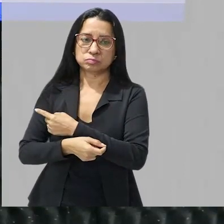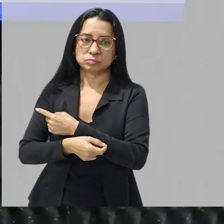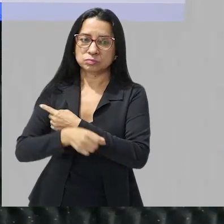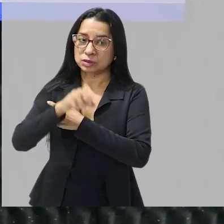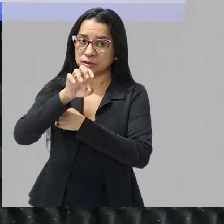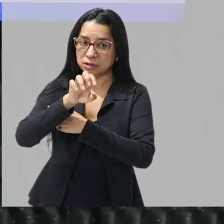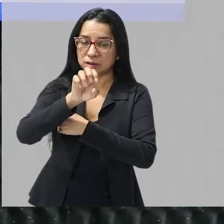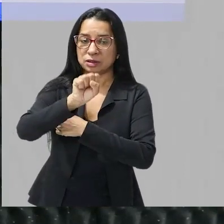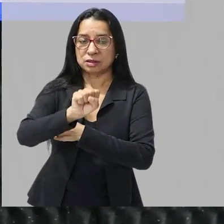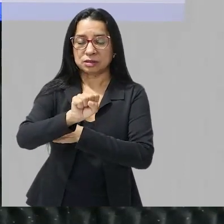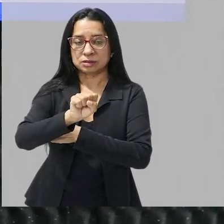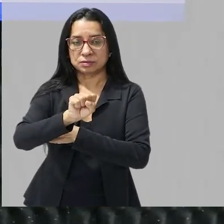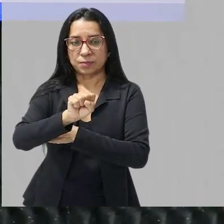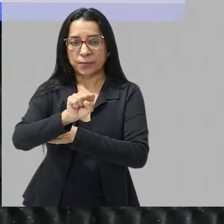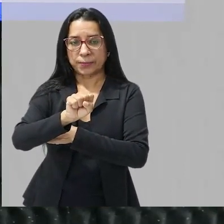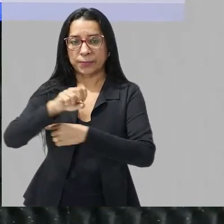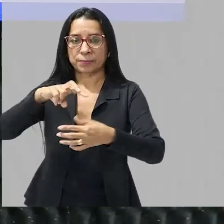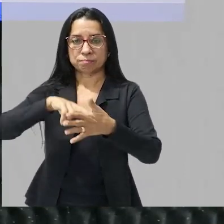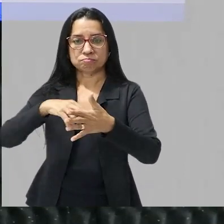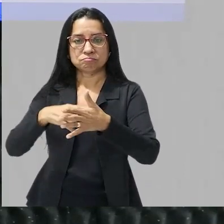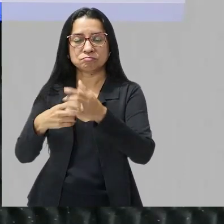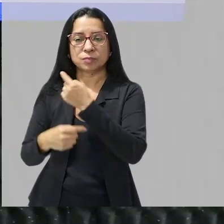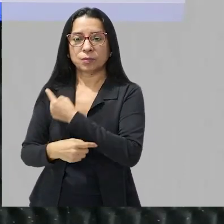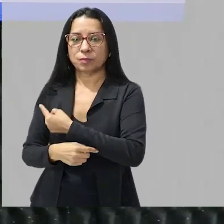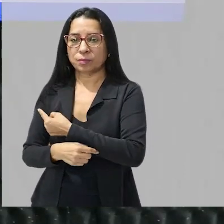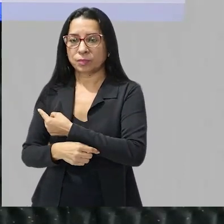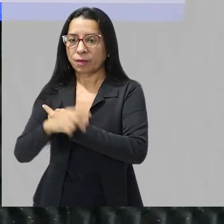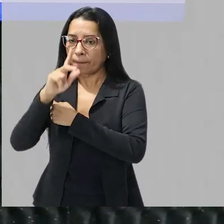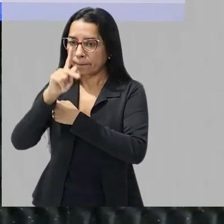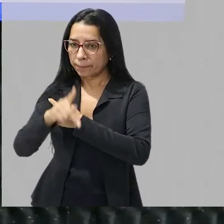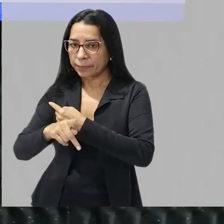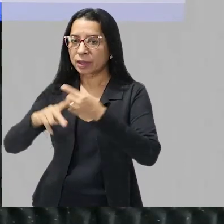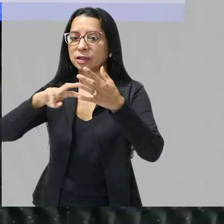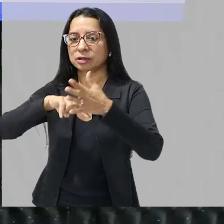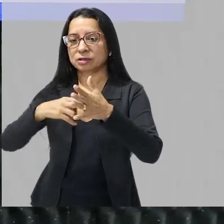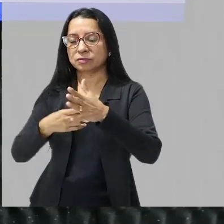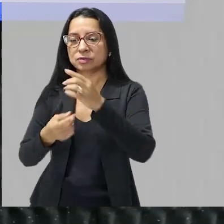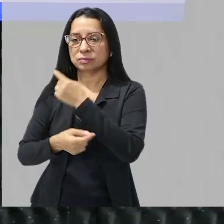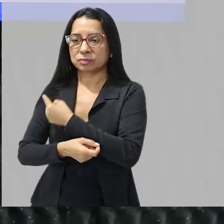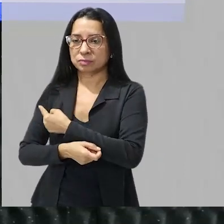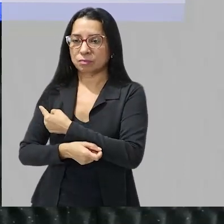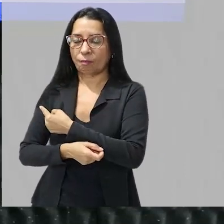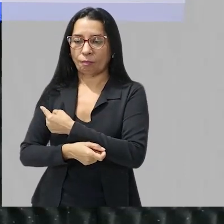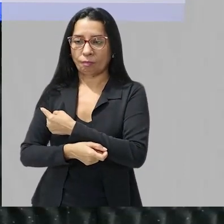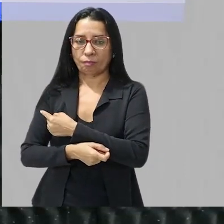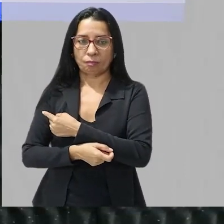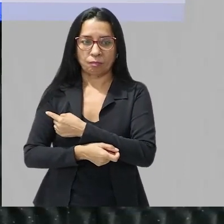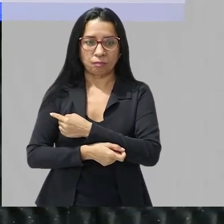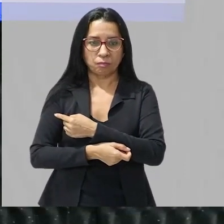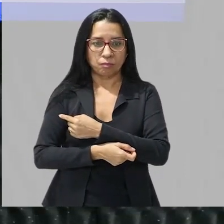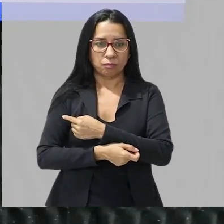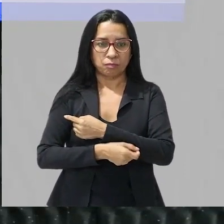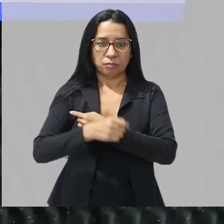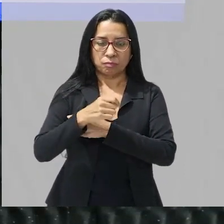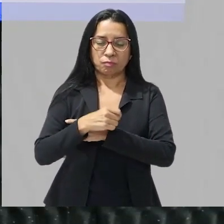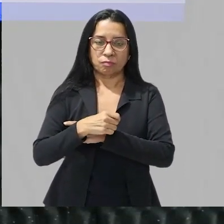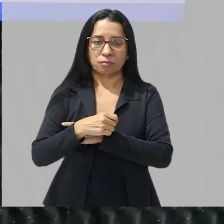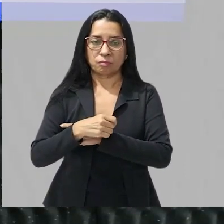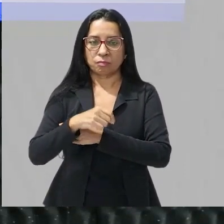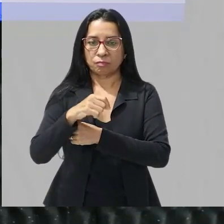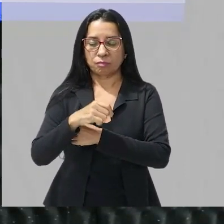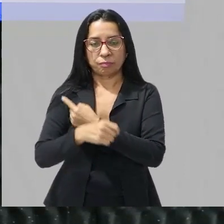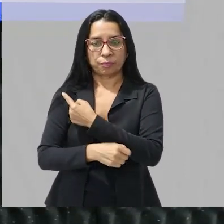o ES é o complexo enzima substrato e o P é a concentração do produto o aumento da